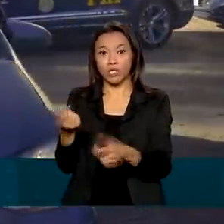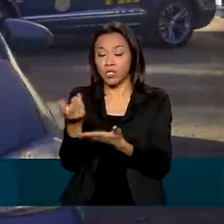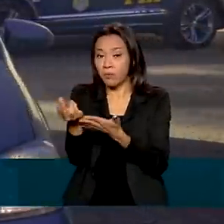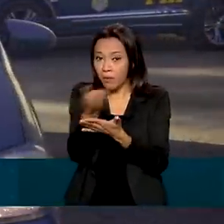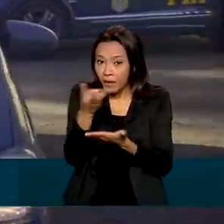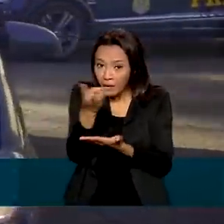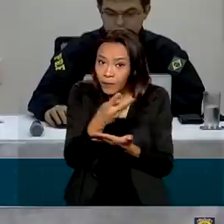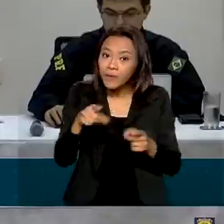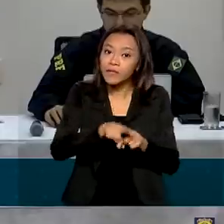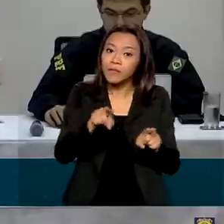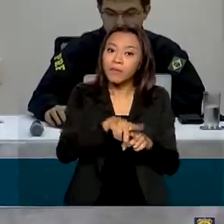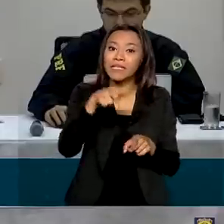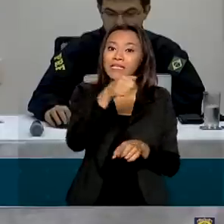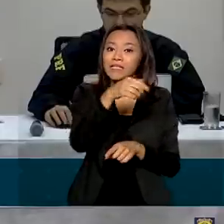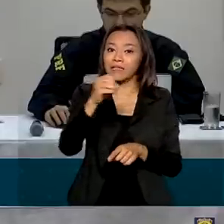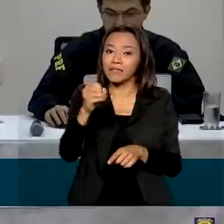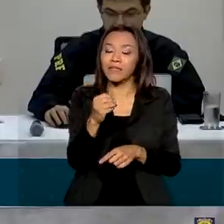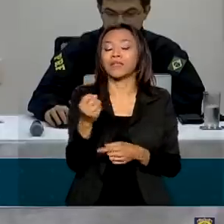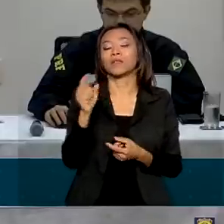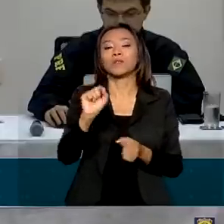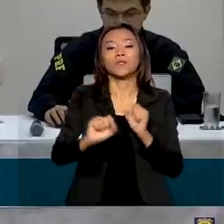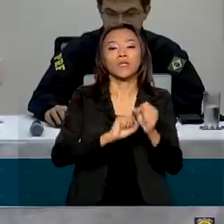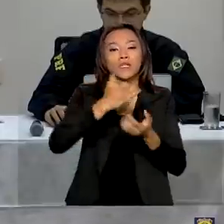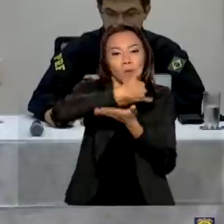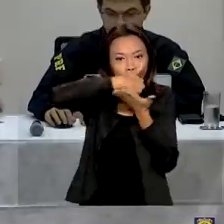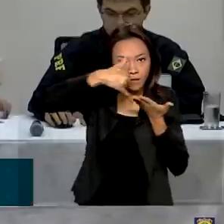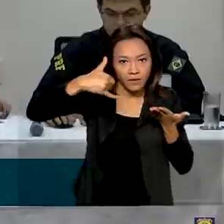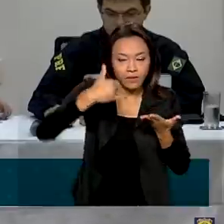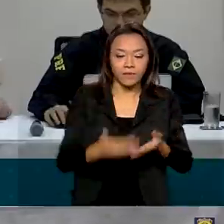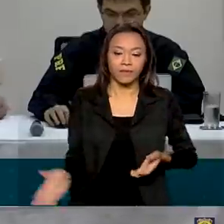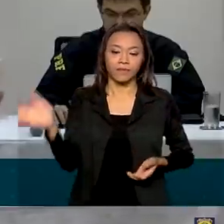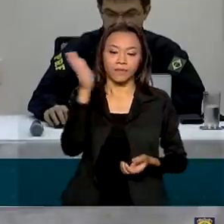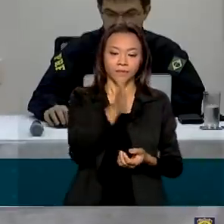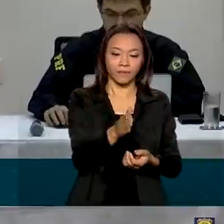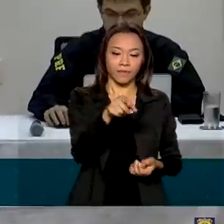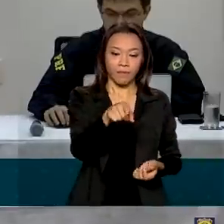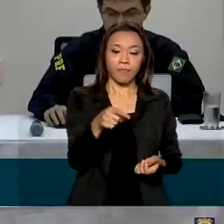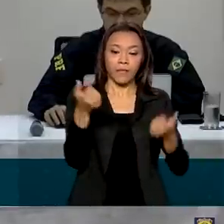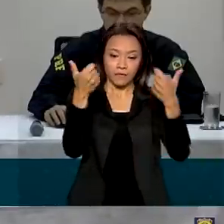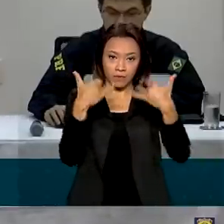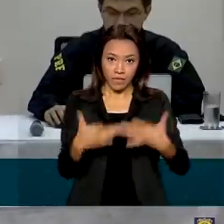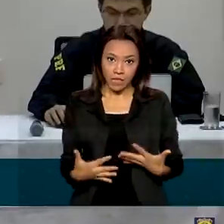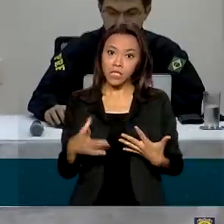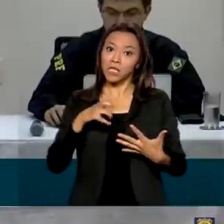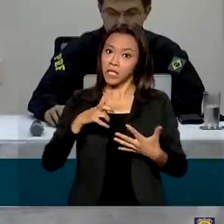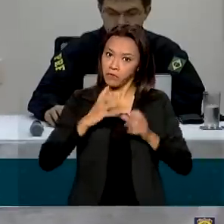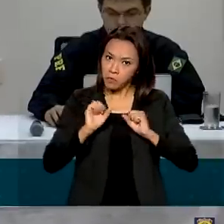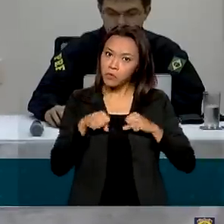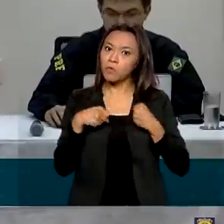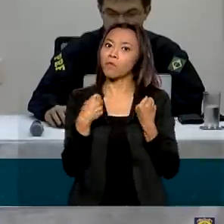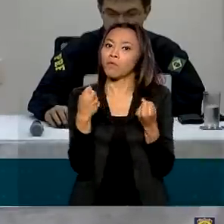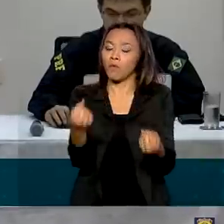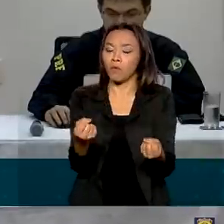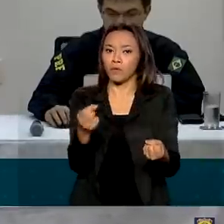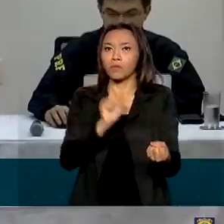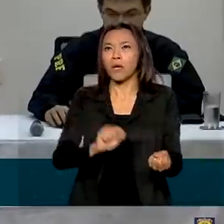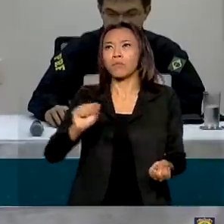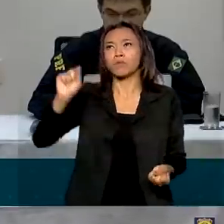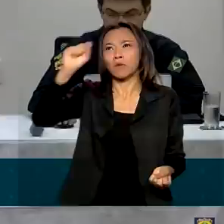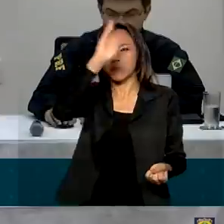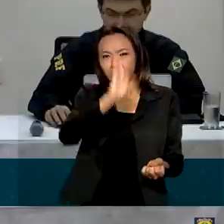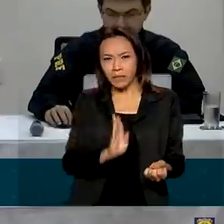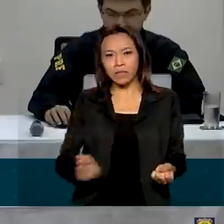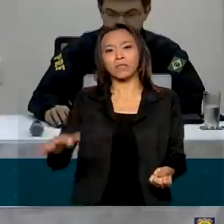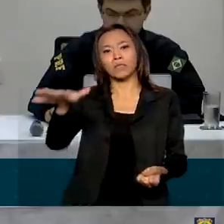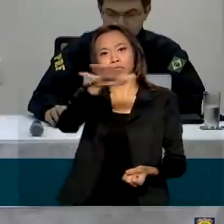quilos de cocaína. Os esforços de todos os policiais rodoviários federais no Brasil nos proporcionaram um